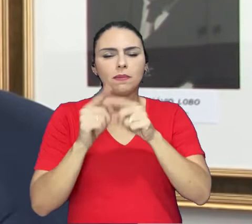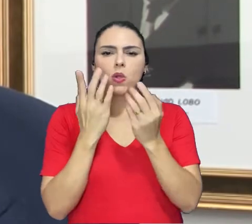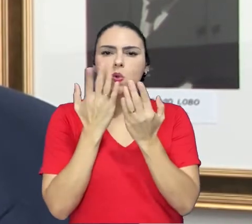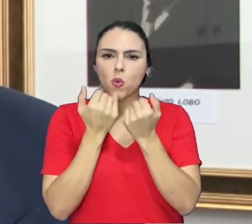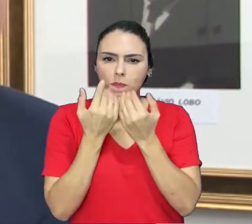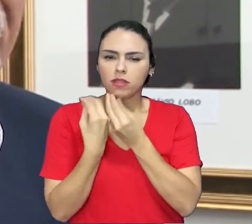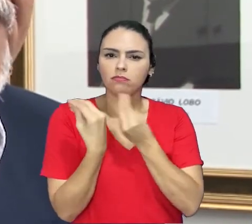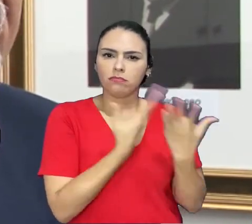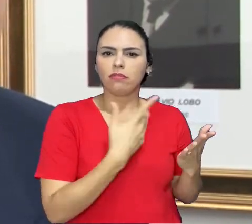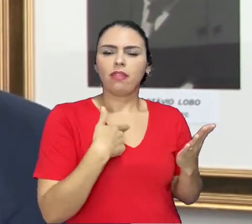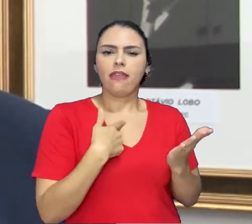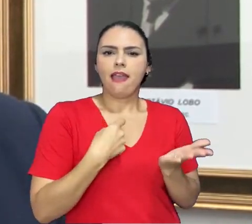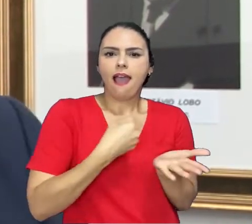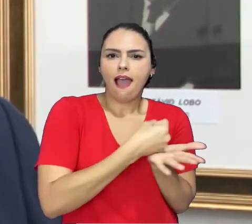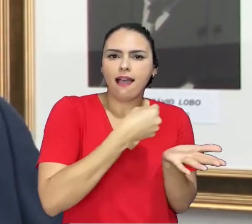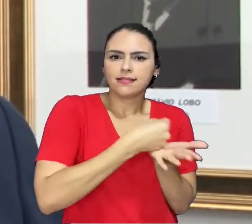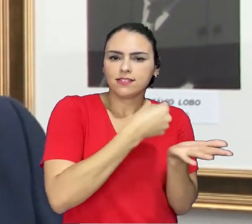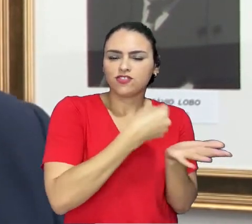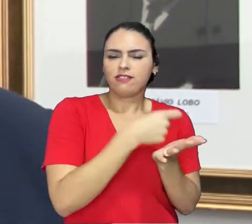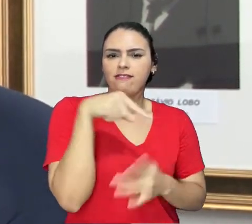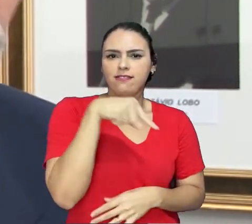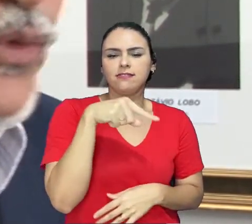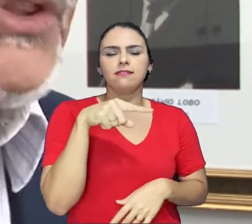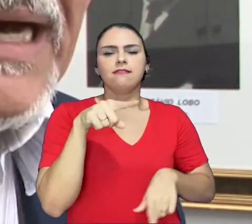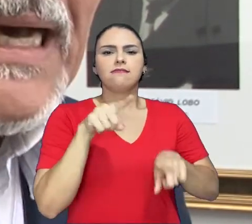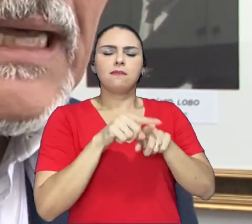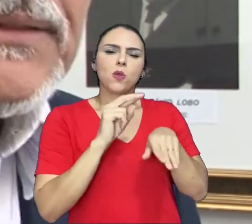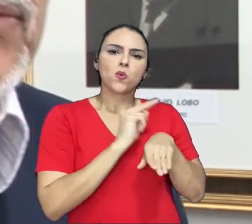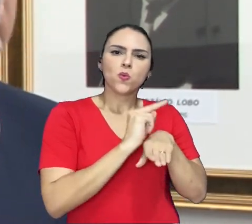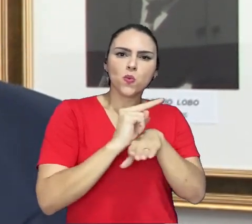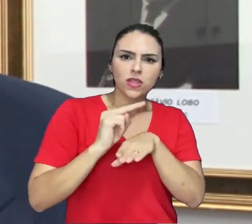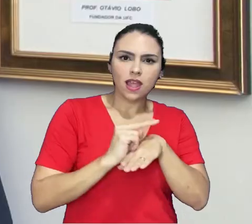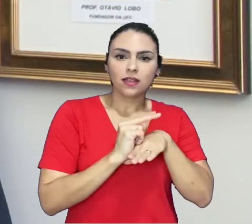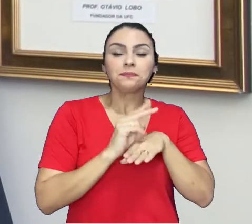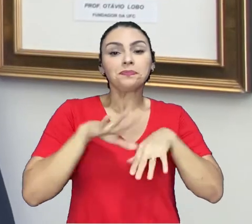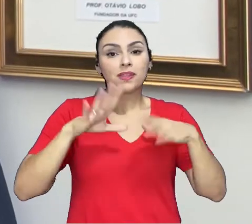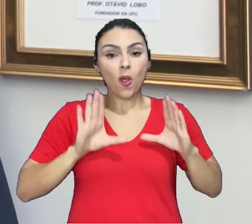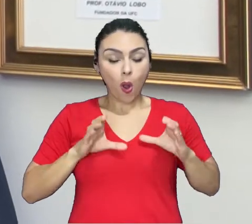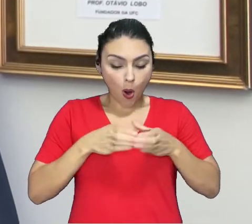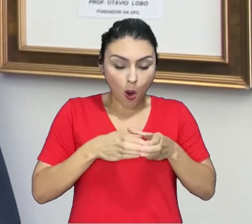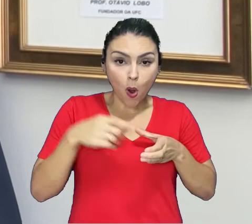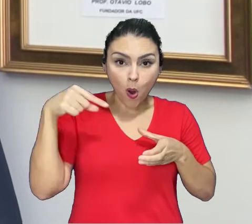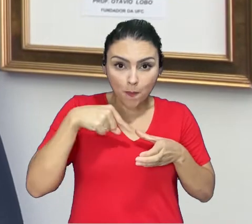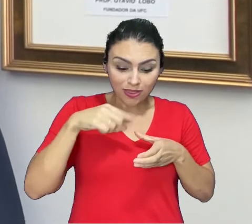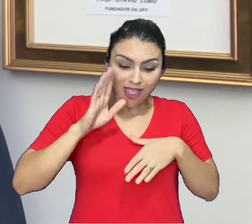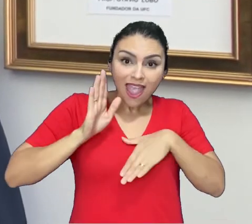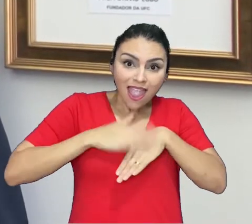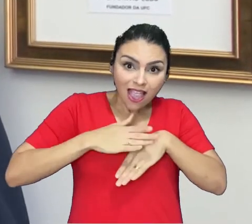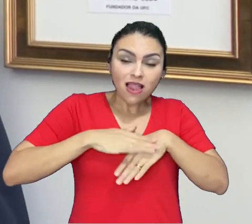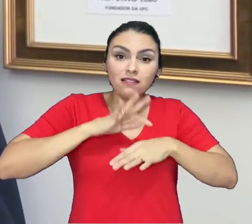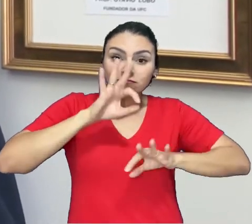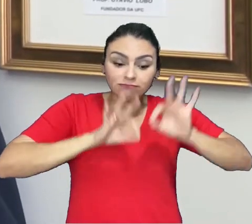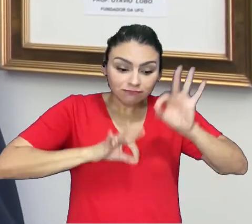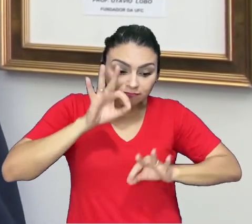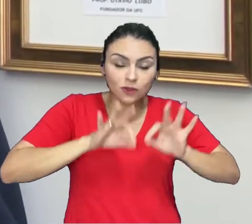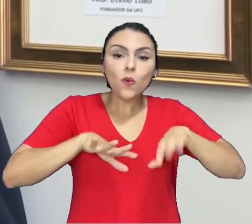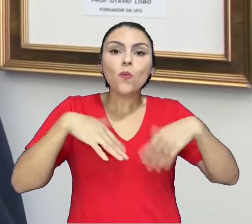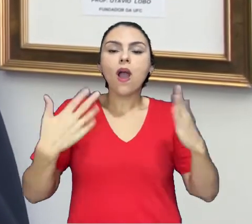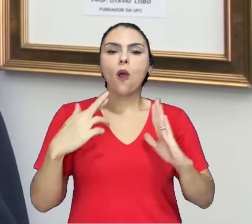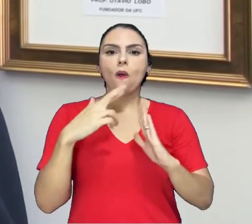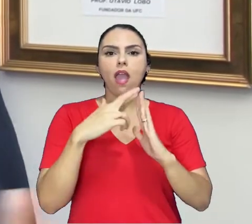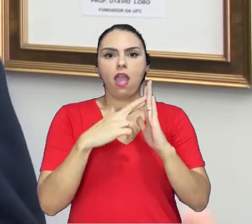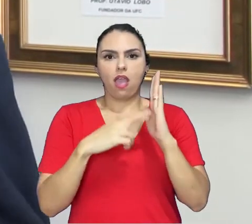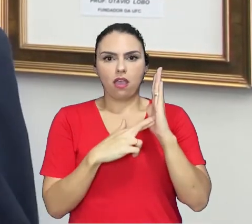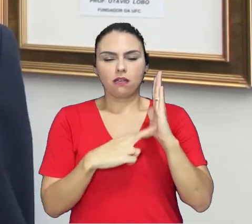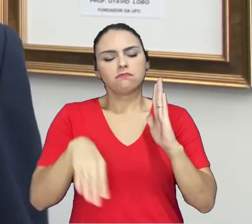ponto de vista de alimentação e cuidados. O comitê era quem elaborava os